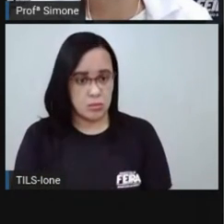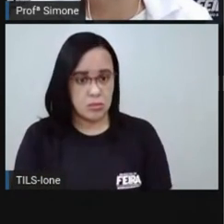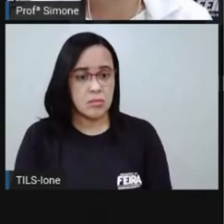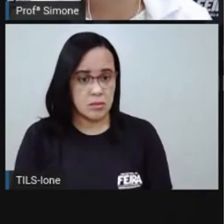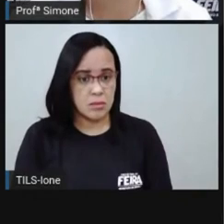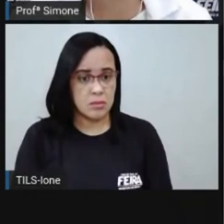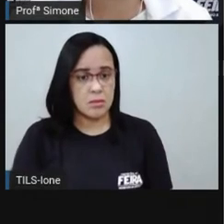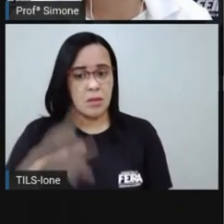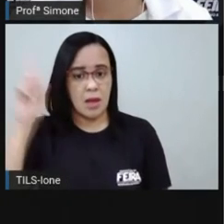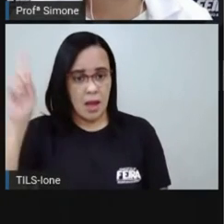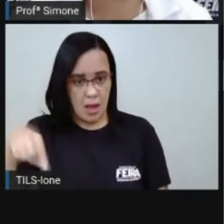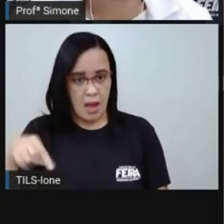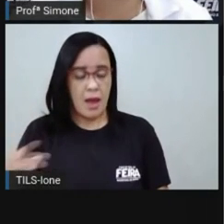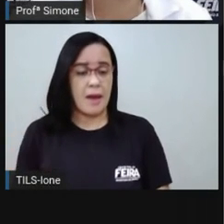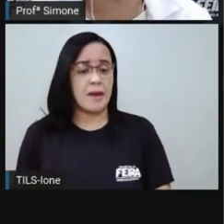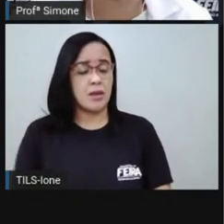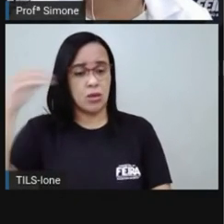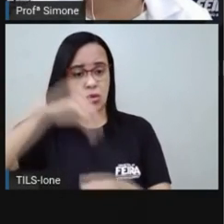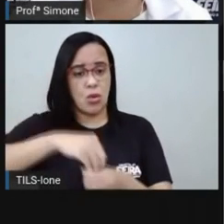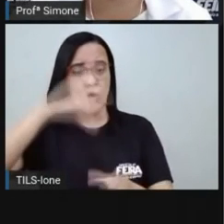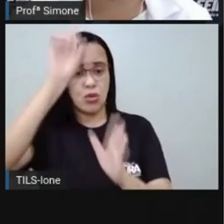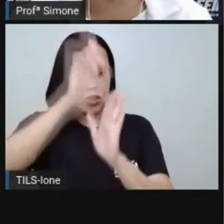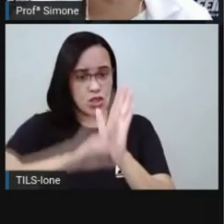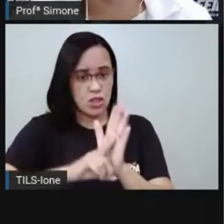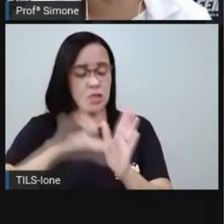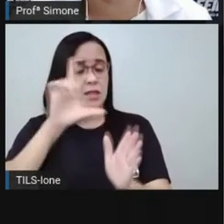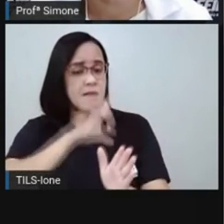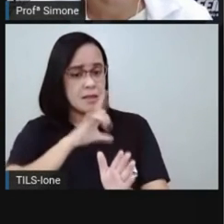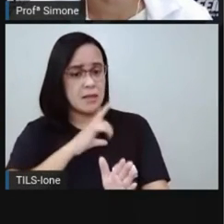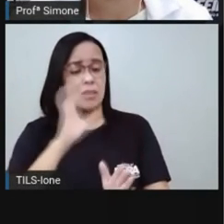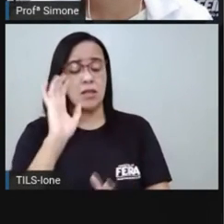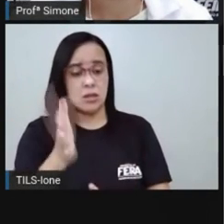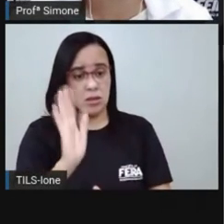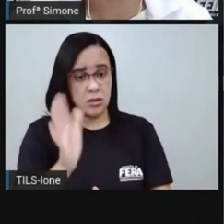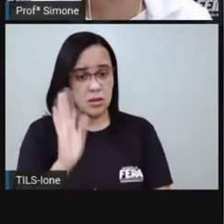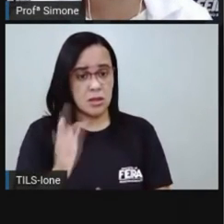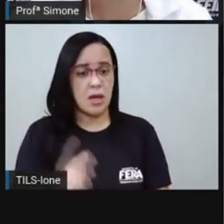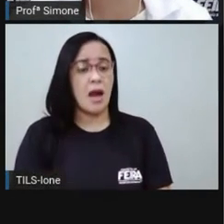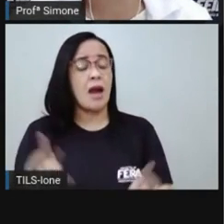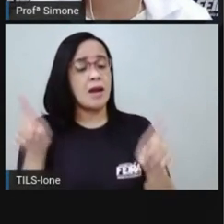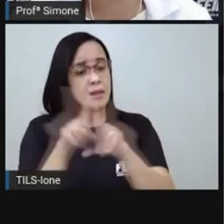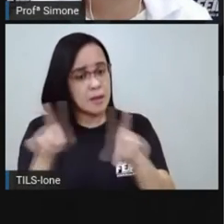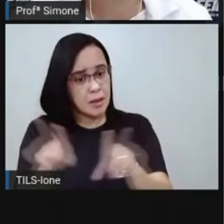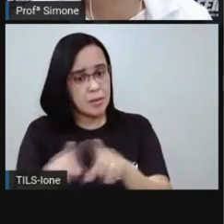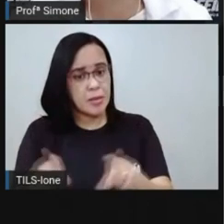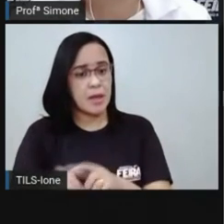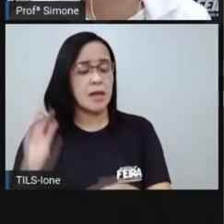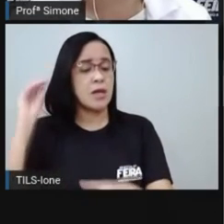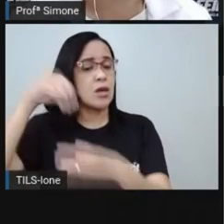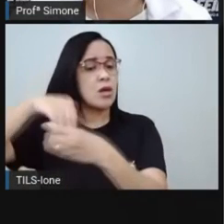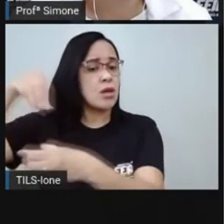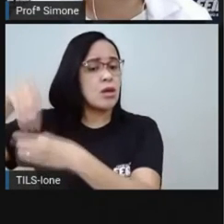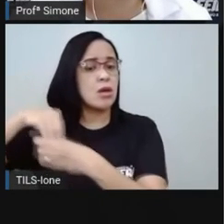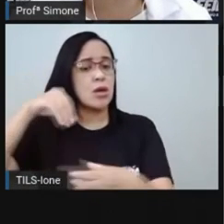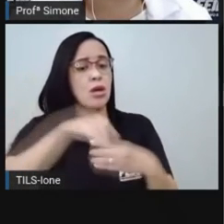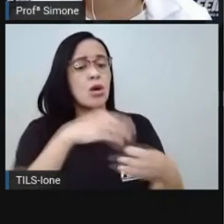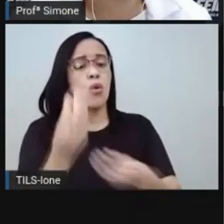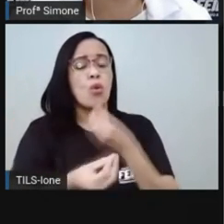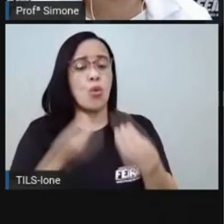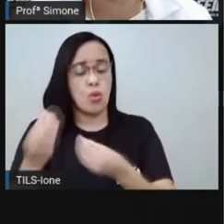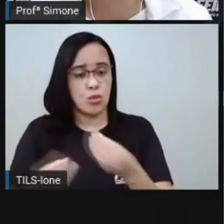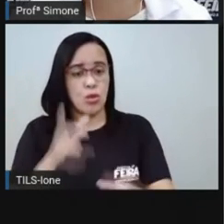de incorporar os novos direitos aos que já existem é integrar cada vez mais o número maior de